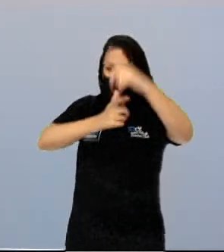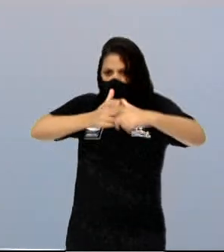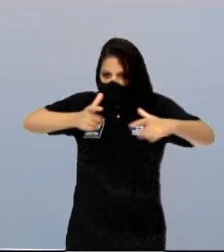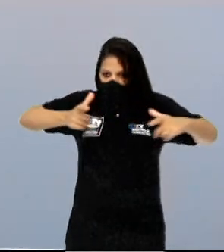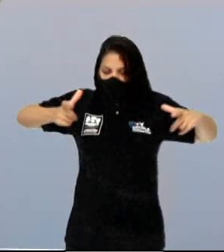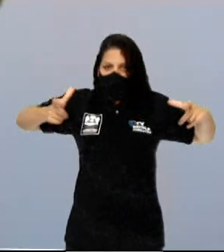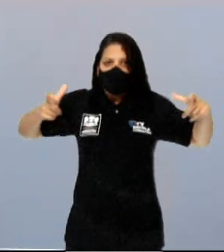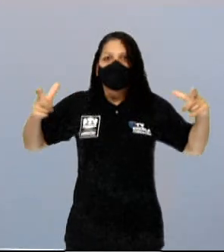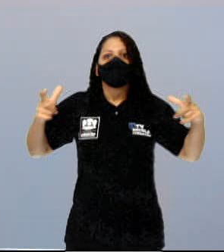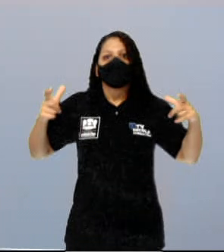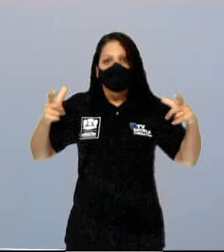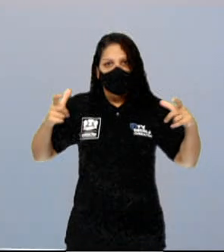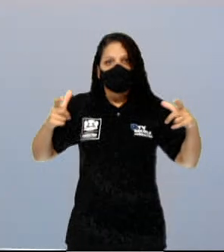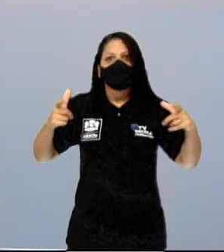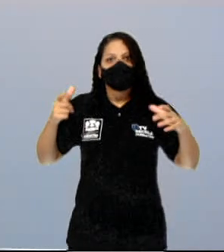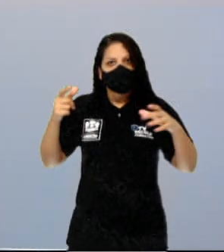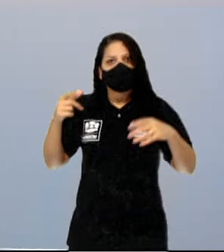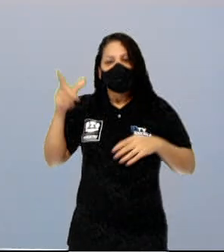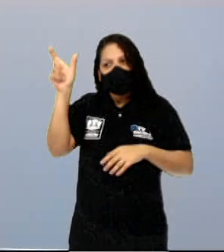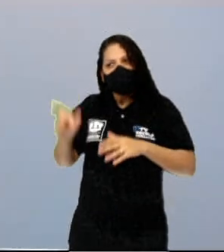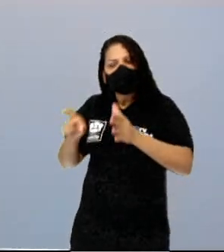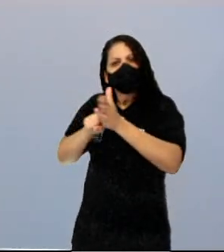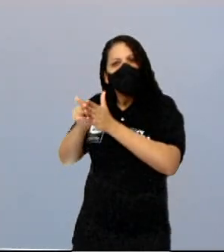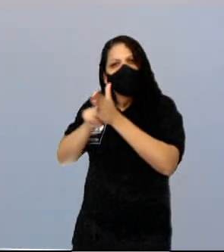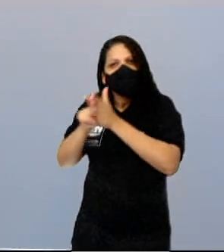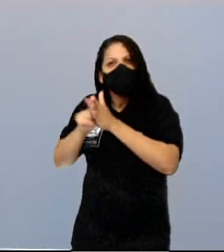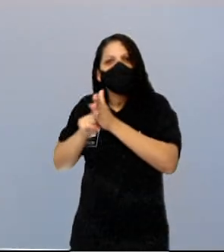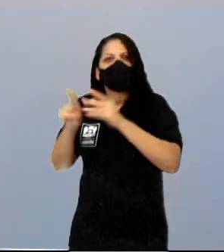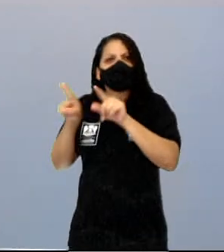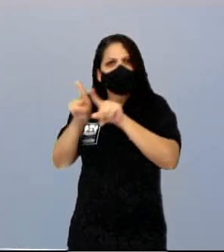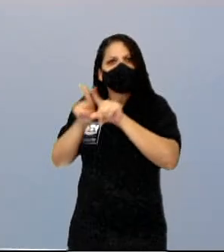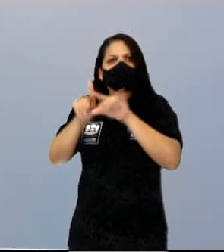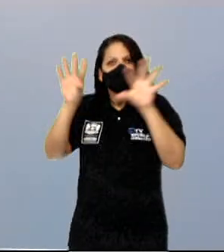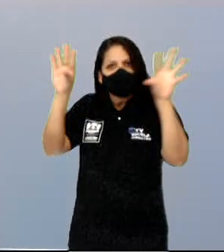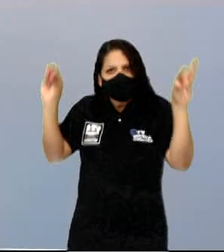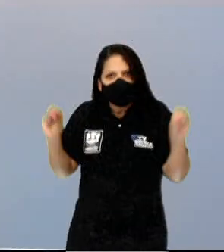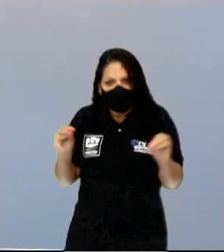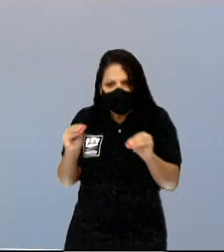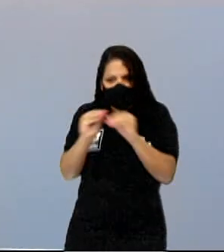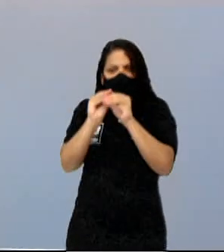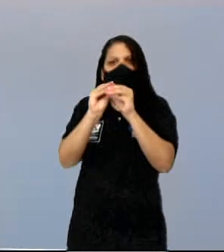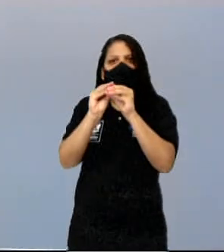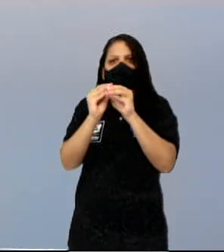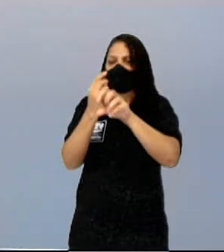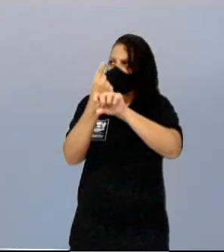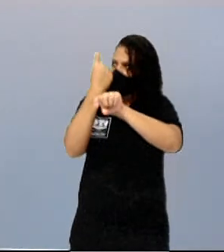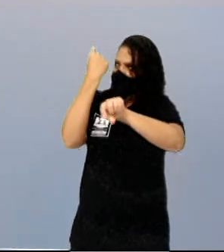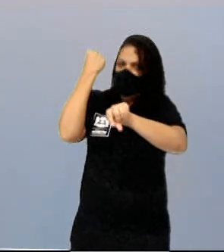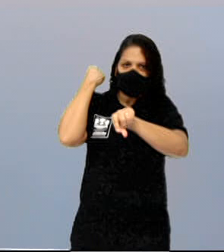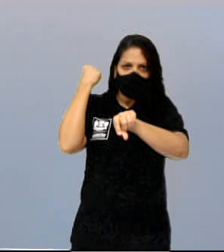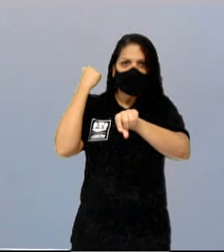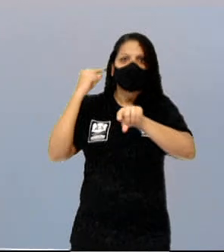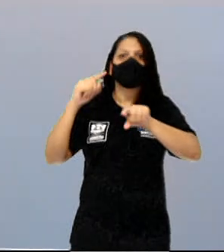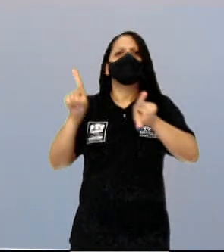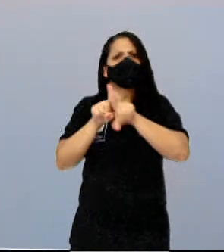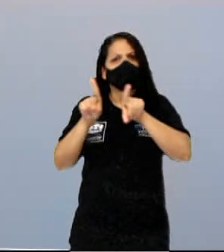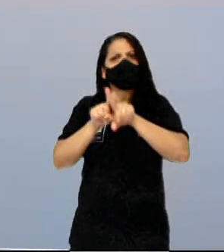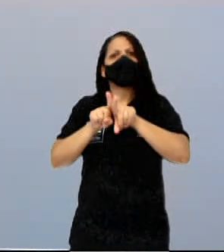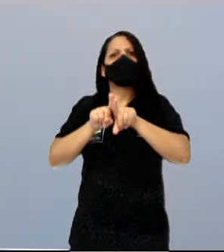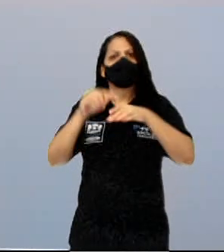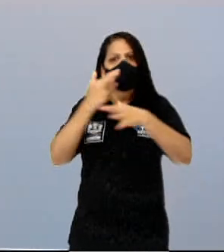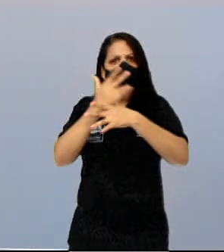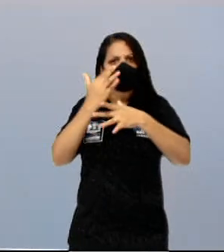remoto, a Mata Atlântica chegou a ser integrada com a floresta equatorial amazônica. A cidade de Abotão de Guararapes está